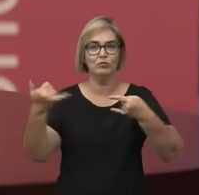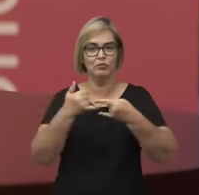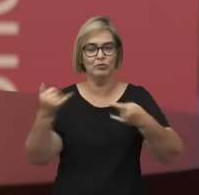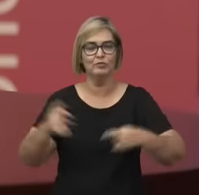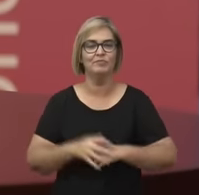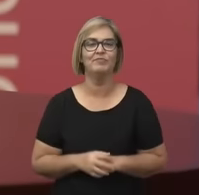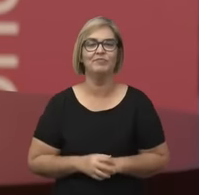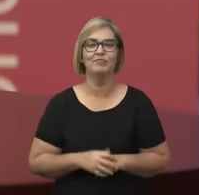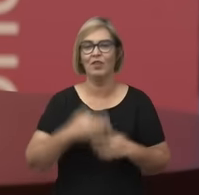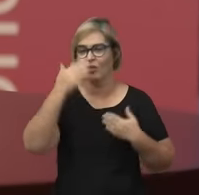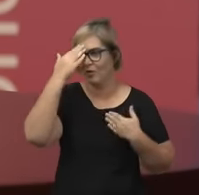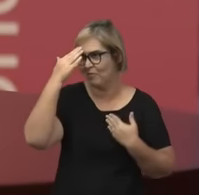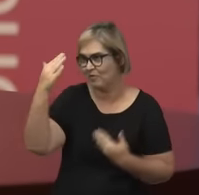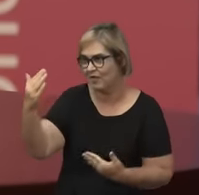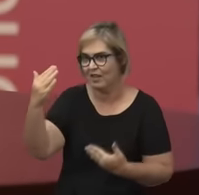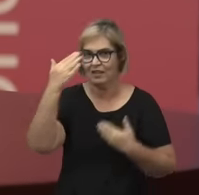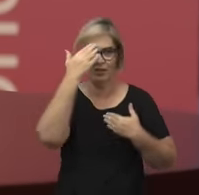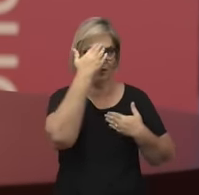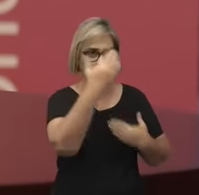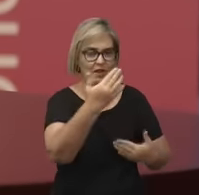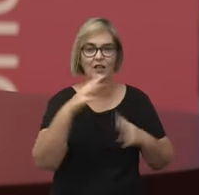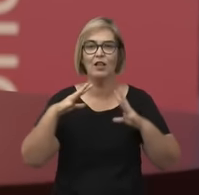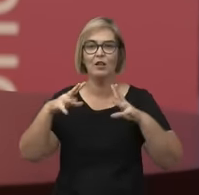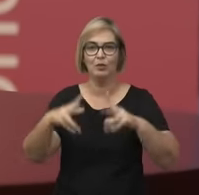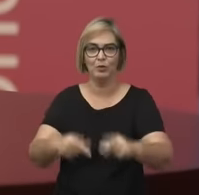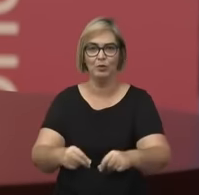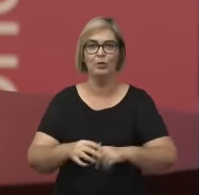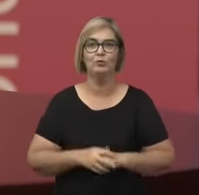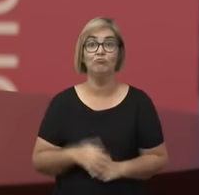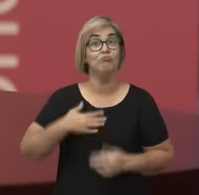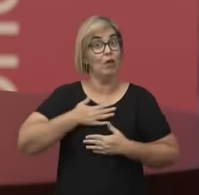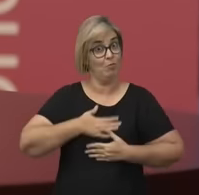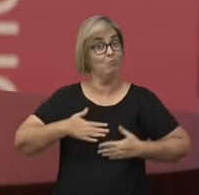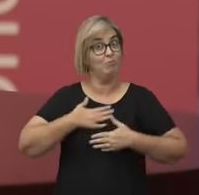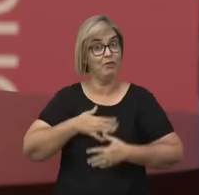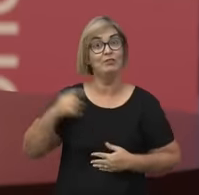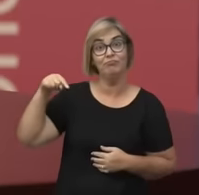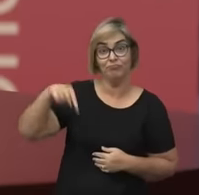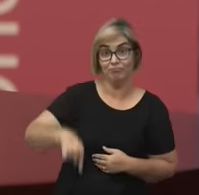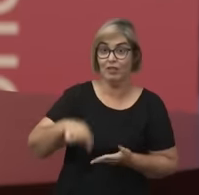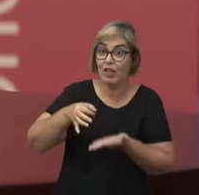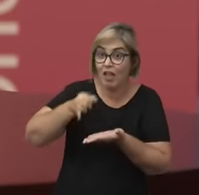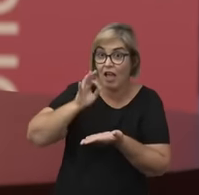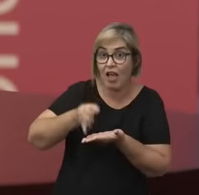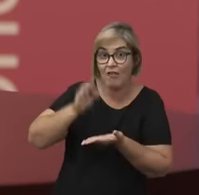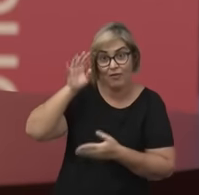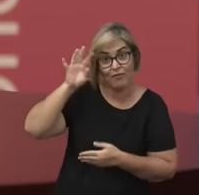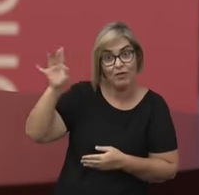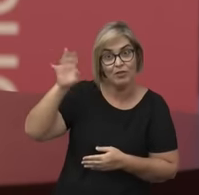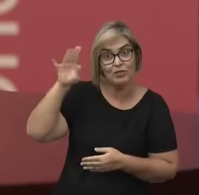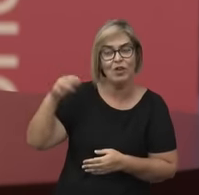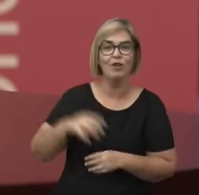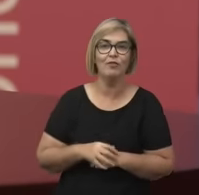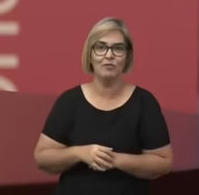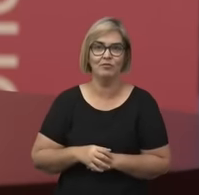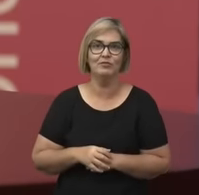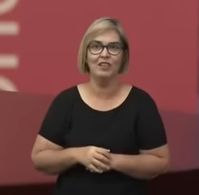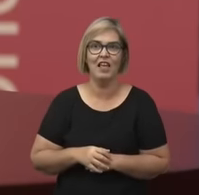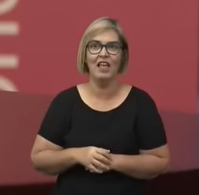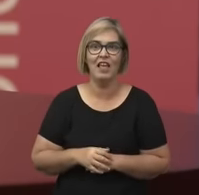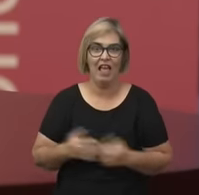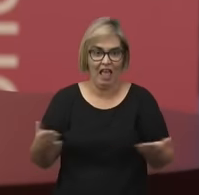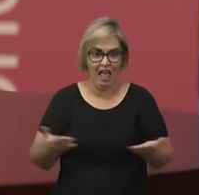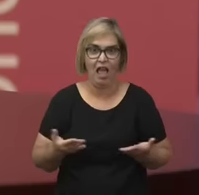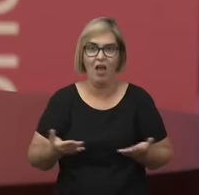a todos vocês, a todos, a todos e todes. É um prazer enorme estar aqui no Café Filosófico, celebrando o início dessas